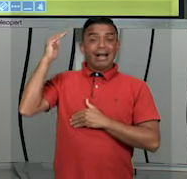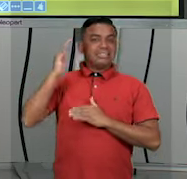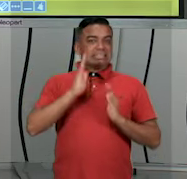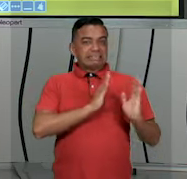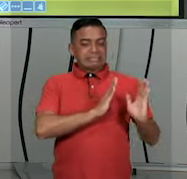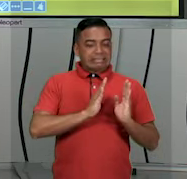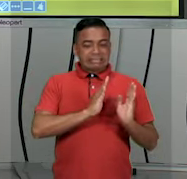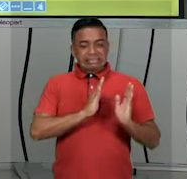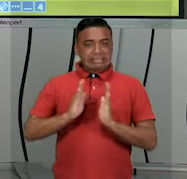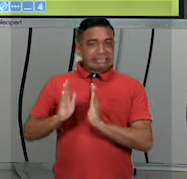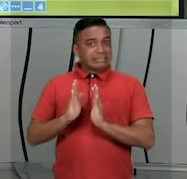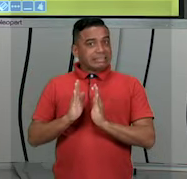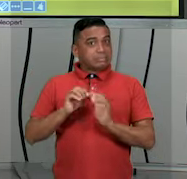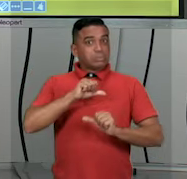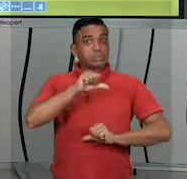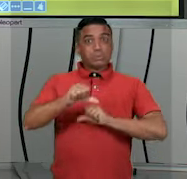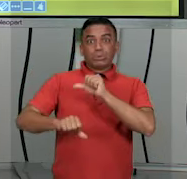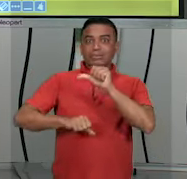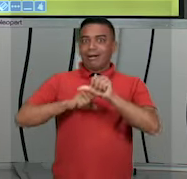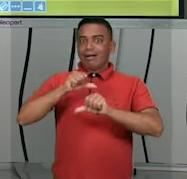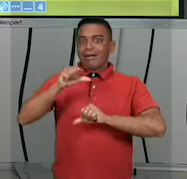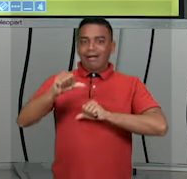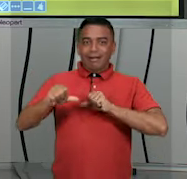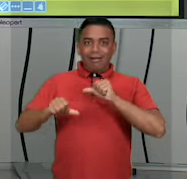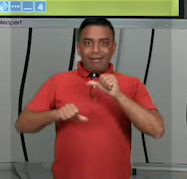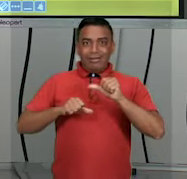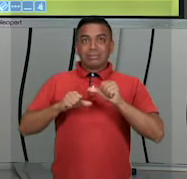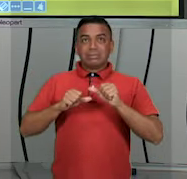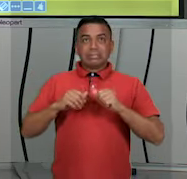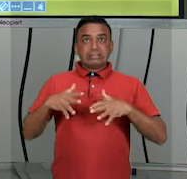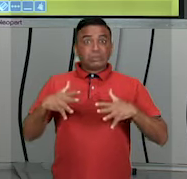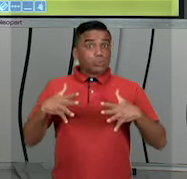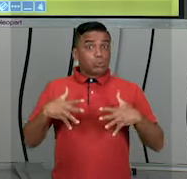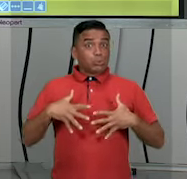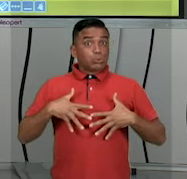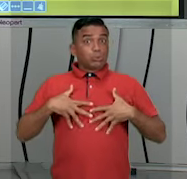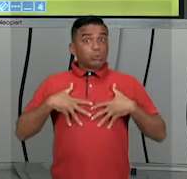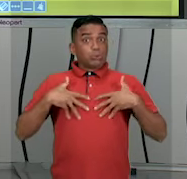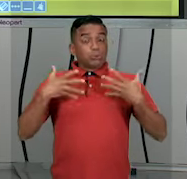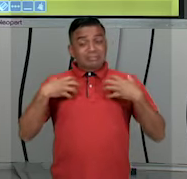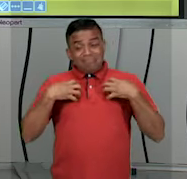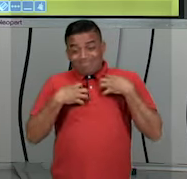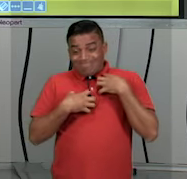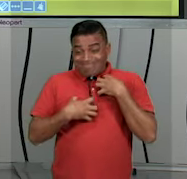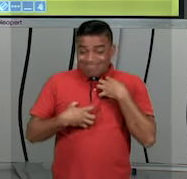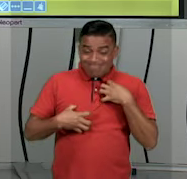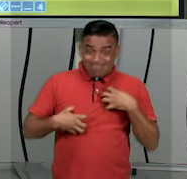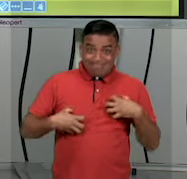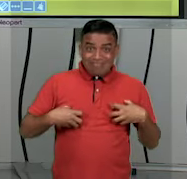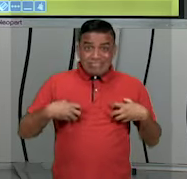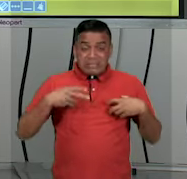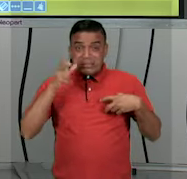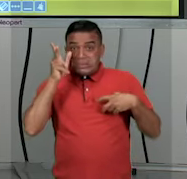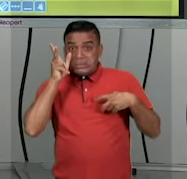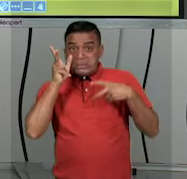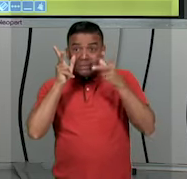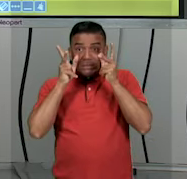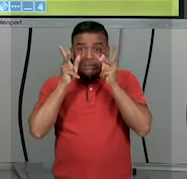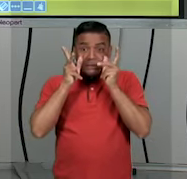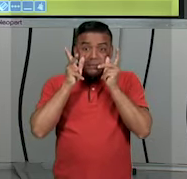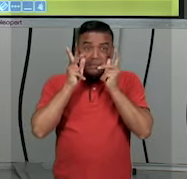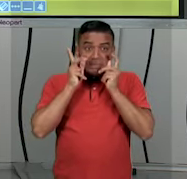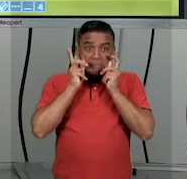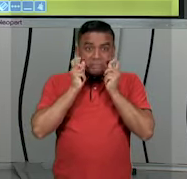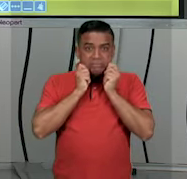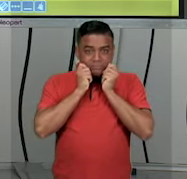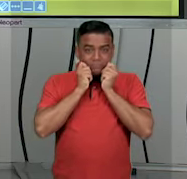mudanças. E essas mudanças, às vezes, podem nos assustar, nos deixar com vergonha. É importante que se